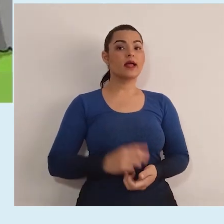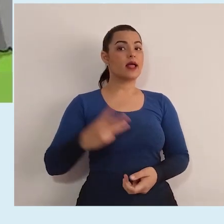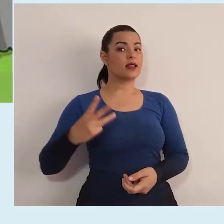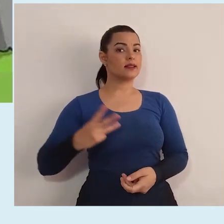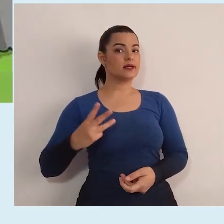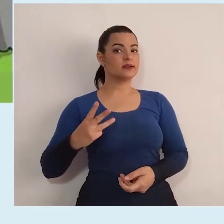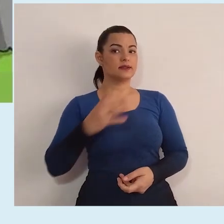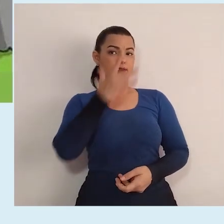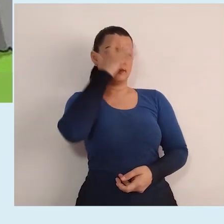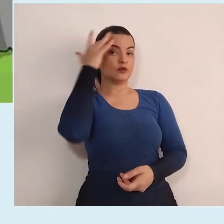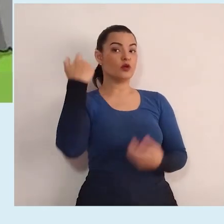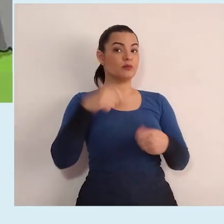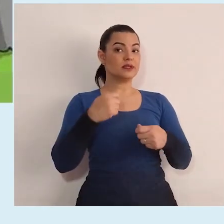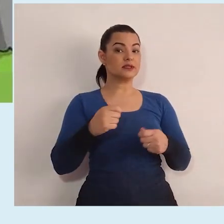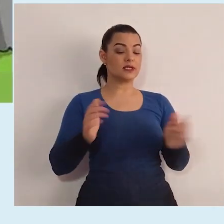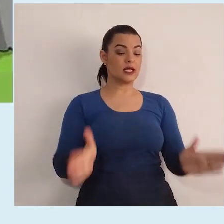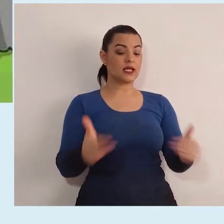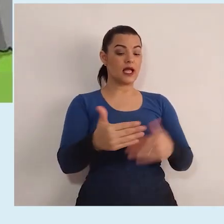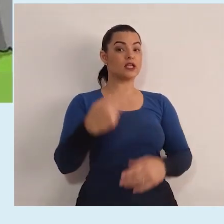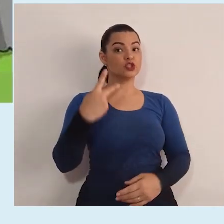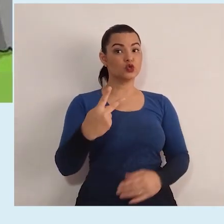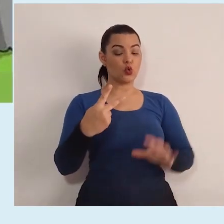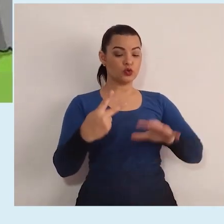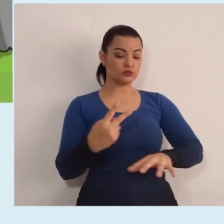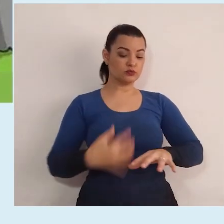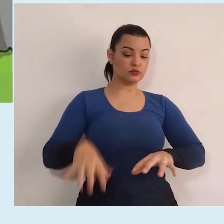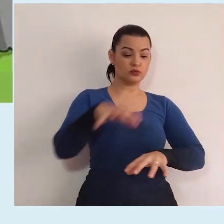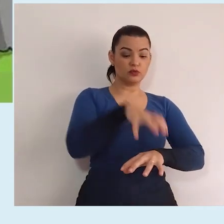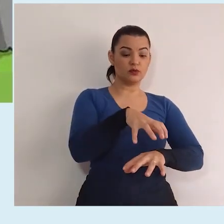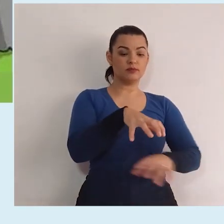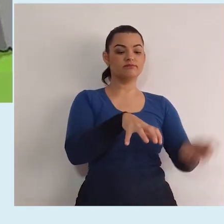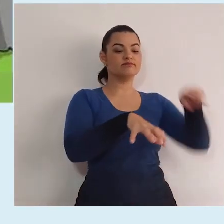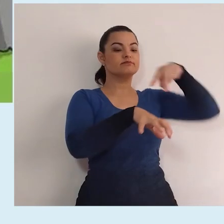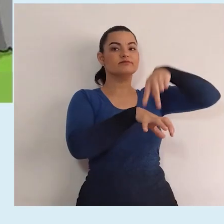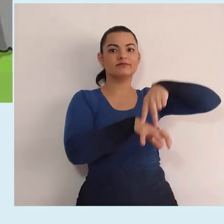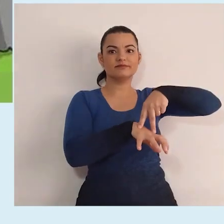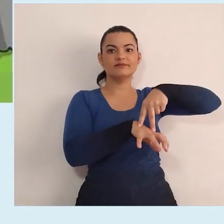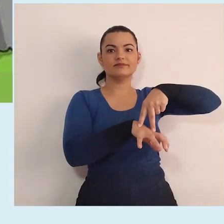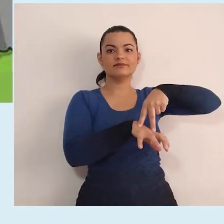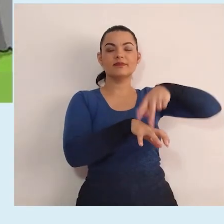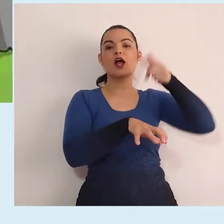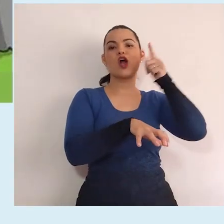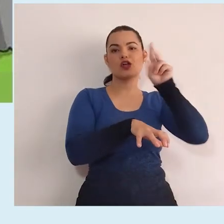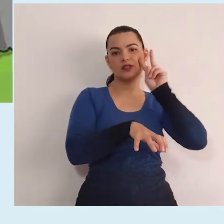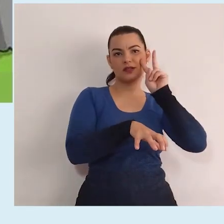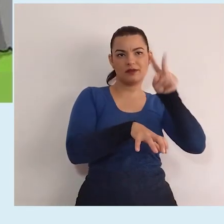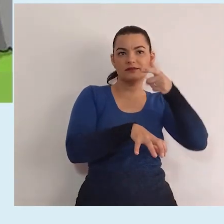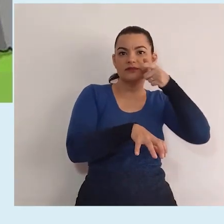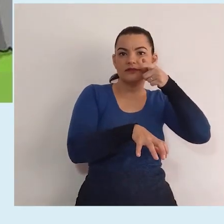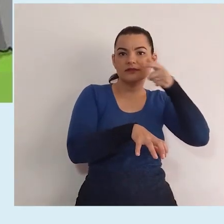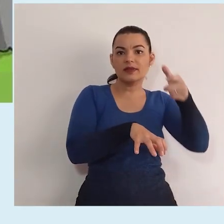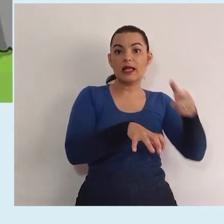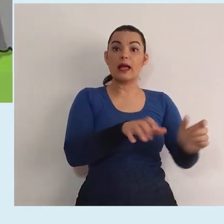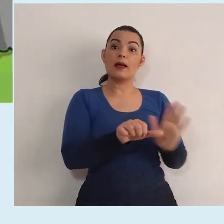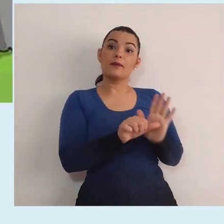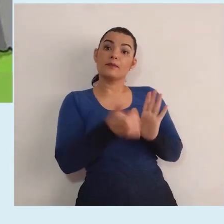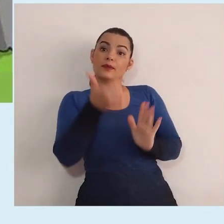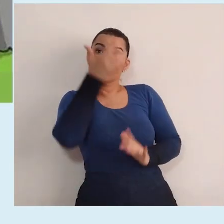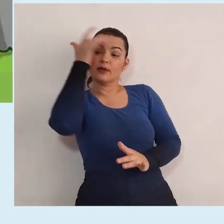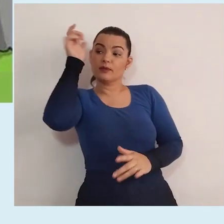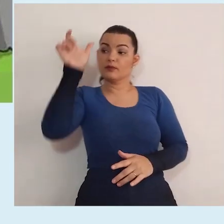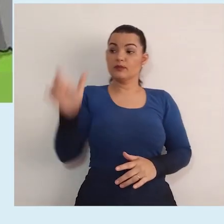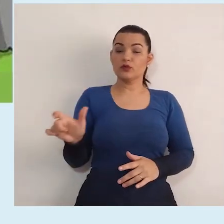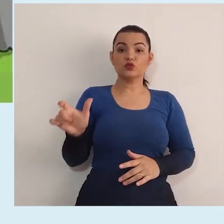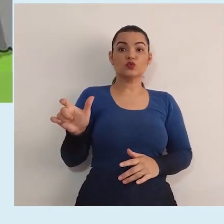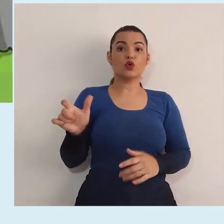A terceira pessoa precisa de dois caixotes para conseguir enxergar. A primeira pessoa não precisa